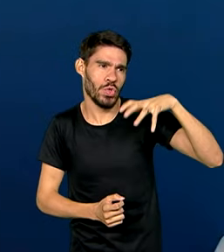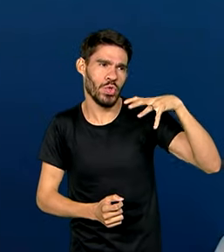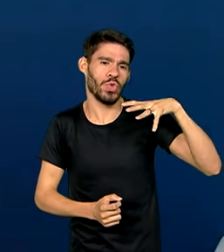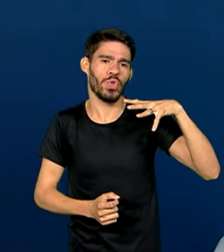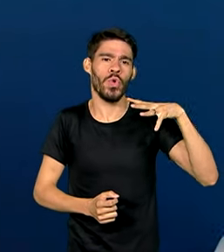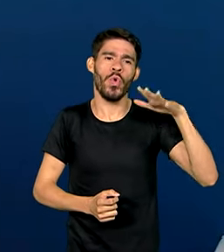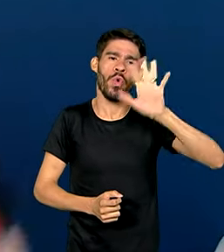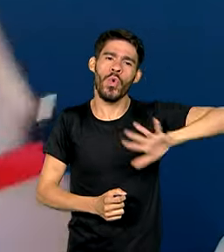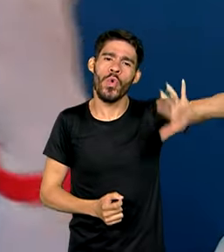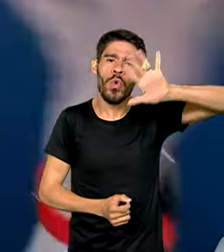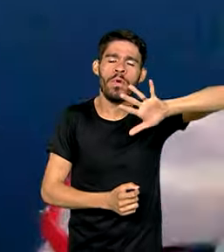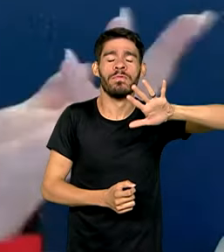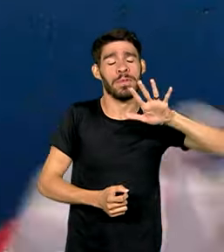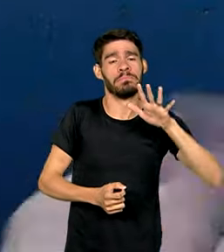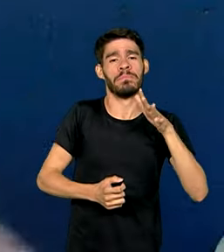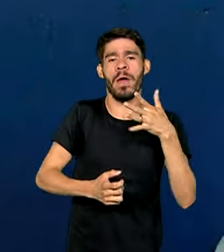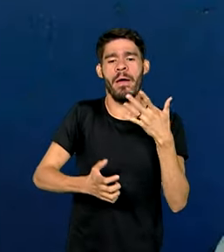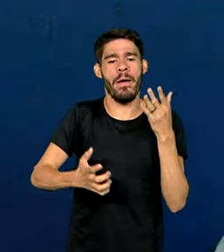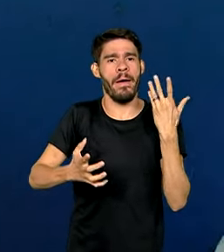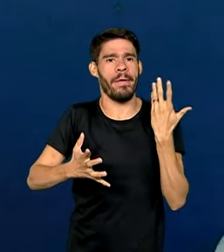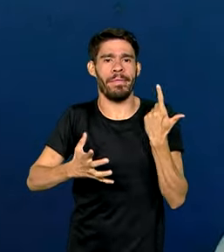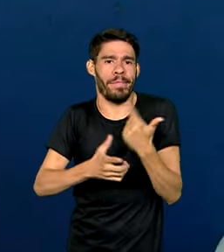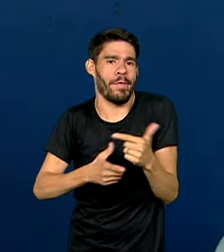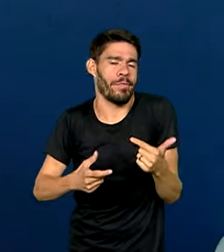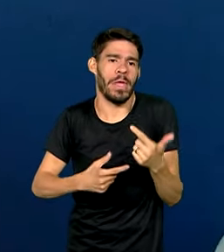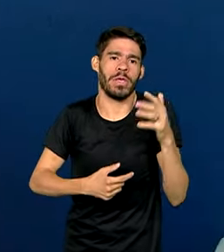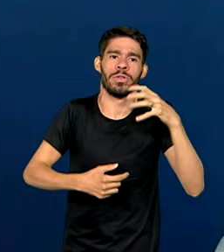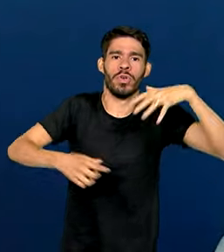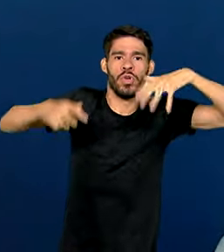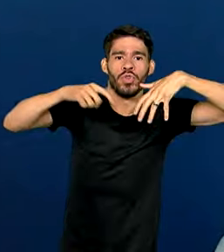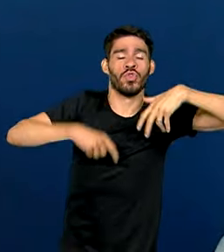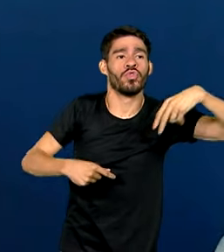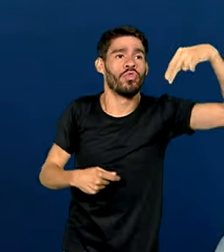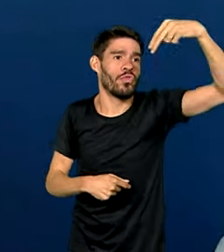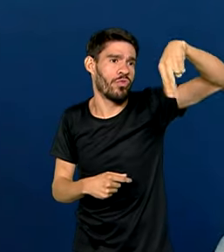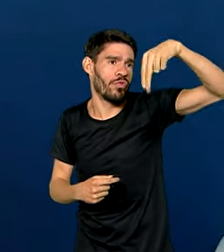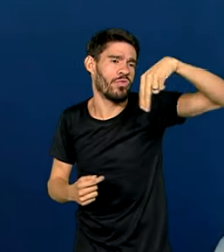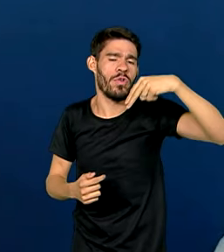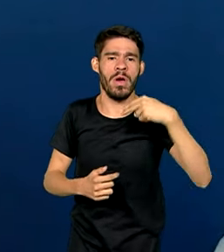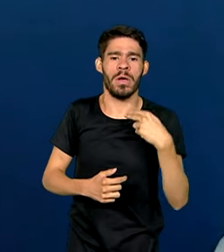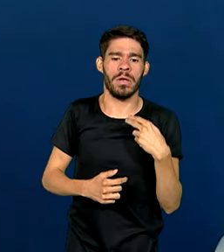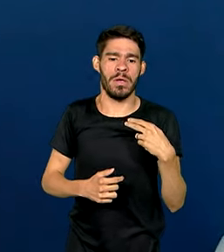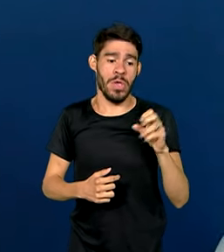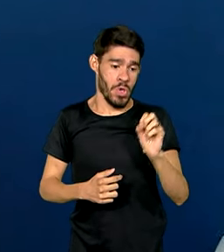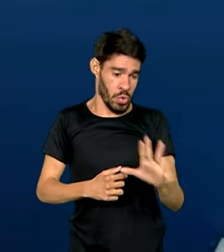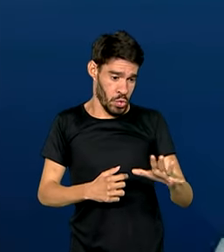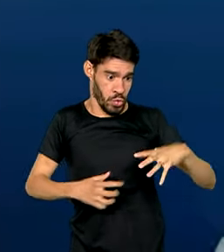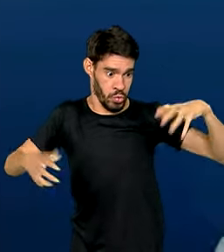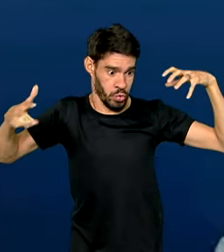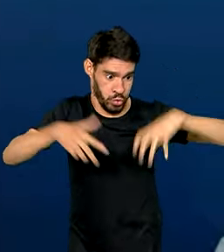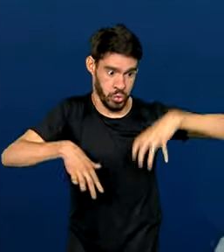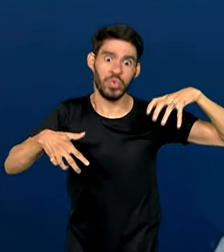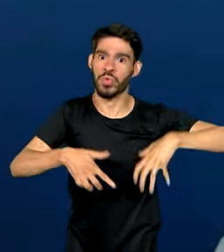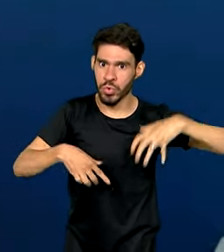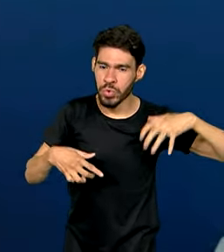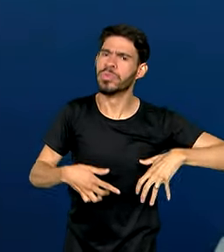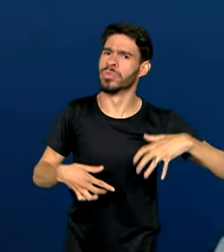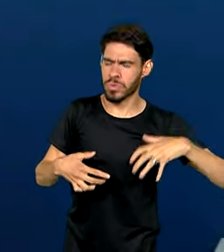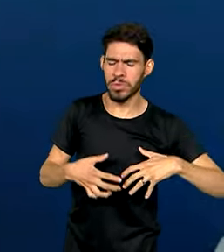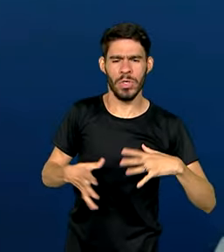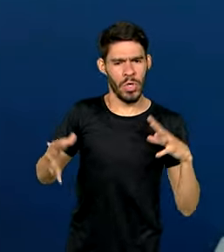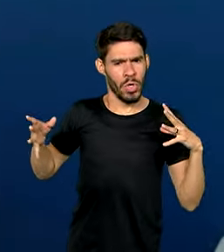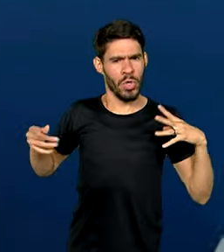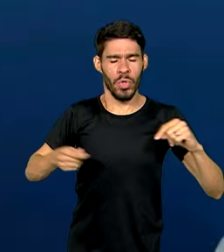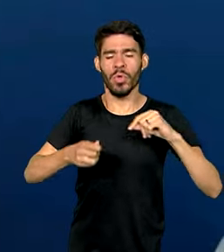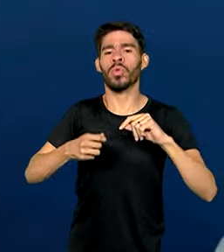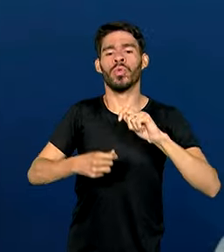Central do país, com uma escassez de chuva lá na região norte e o excesso de chuva na região sul do país. Então, assim, isso tudo é